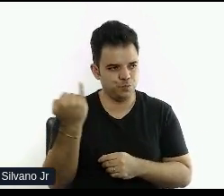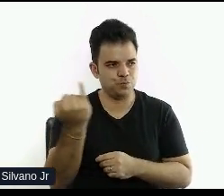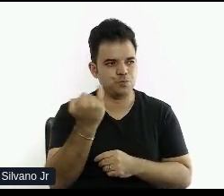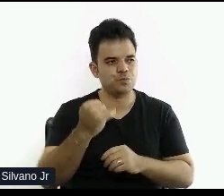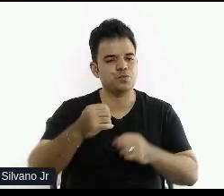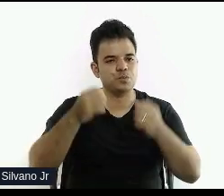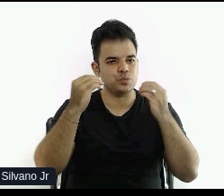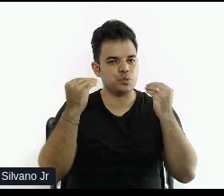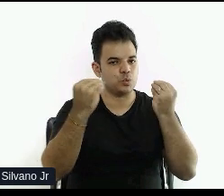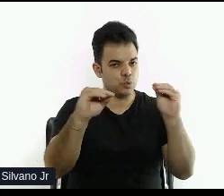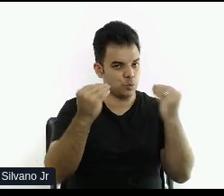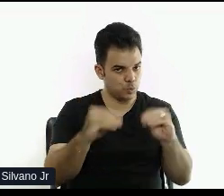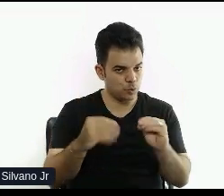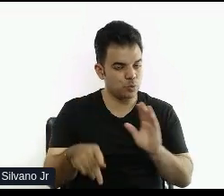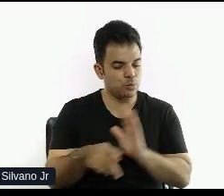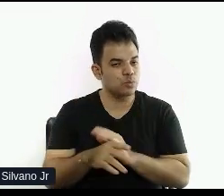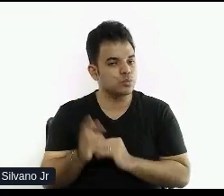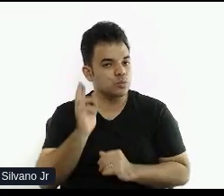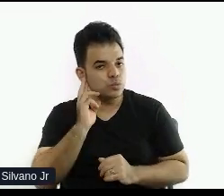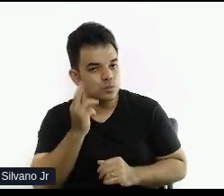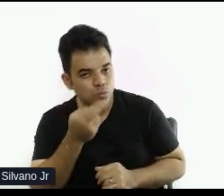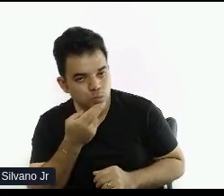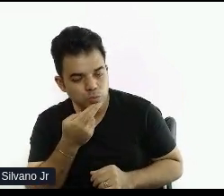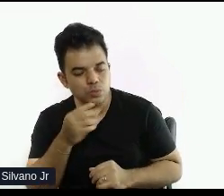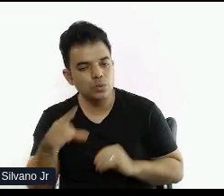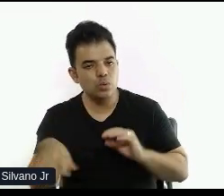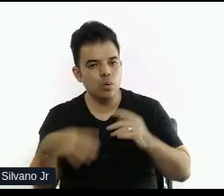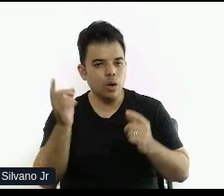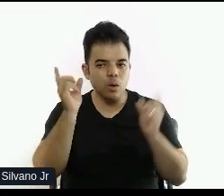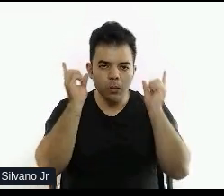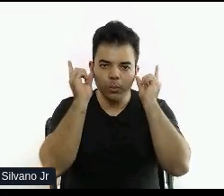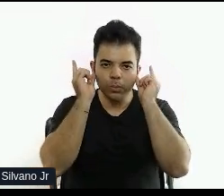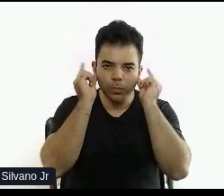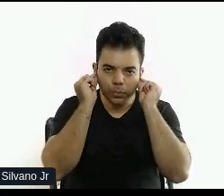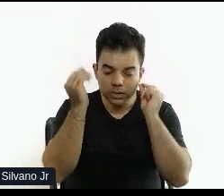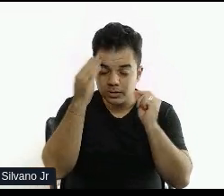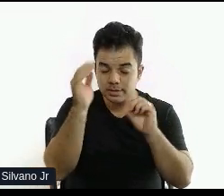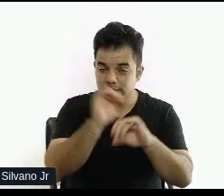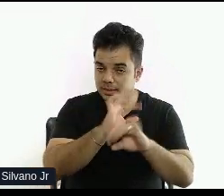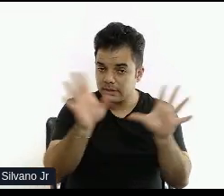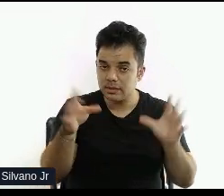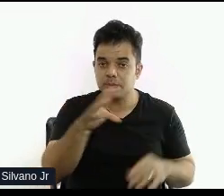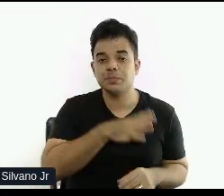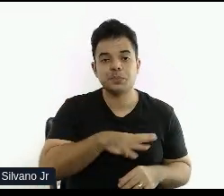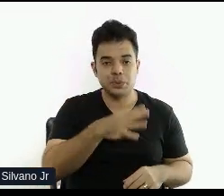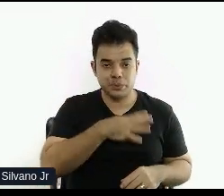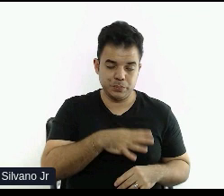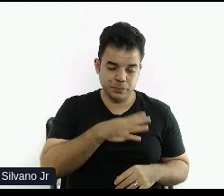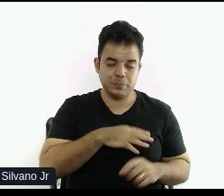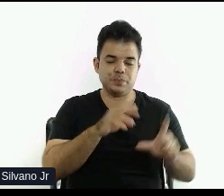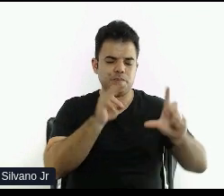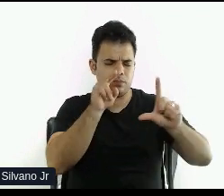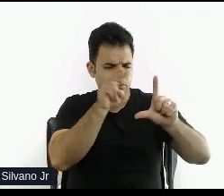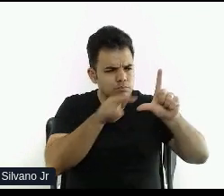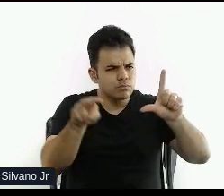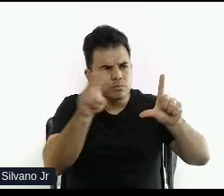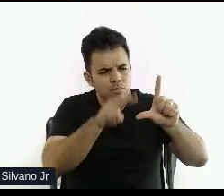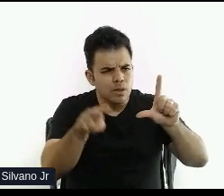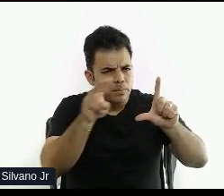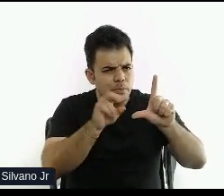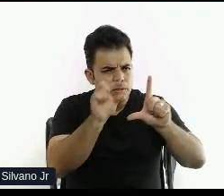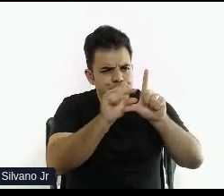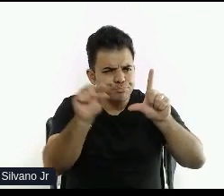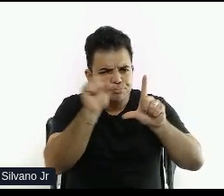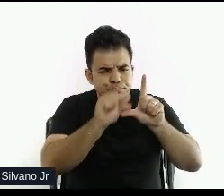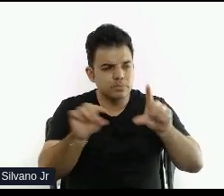com deficiência auditiva, as surdas que entendem o português, que têm a compreensão do português, para que elas possam entender aquele contexto. E como